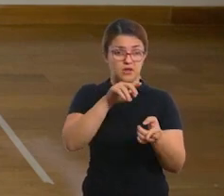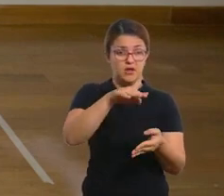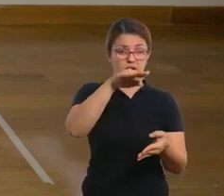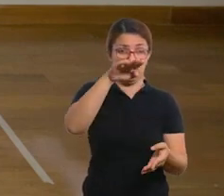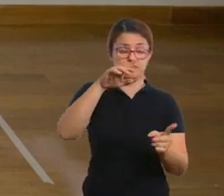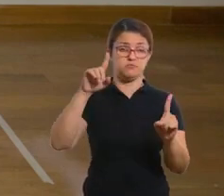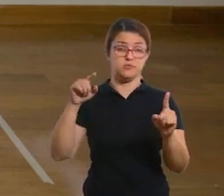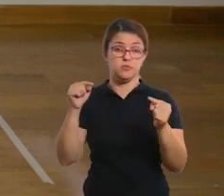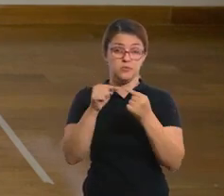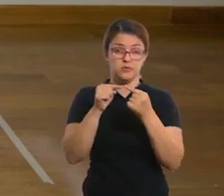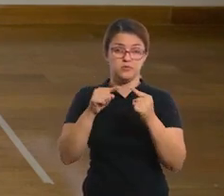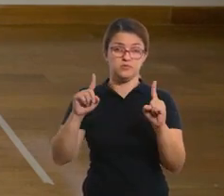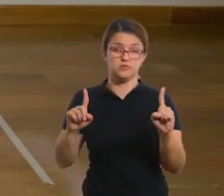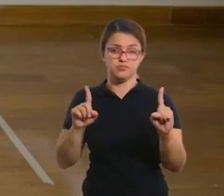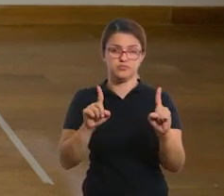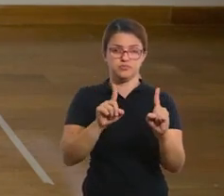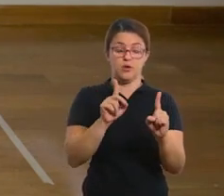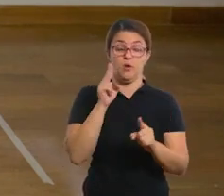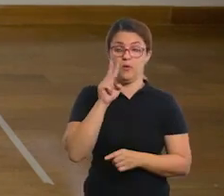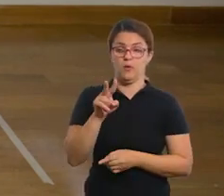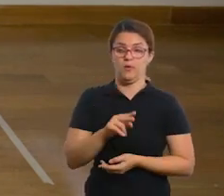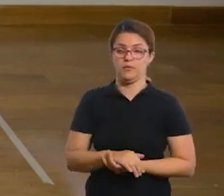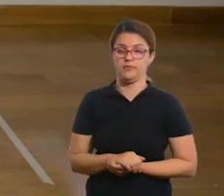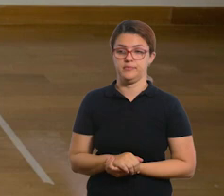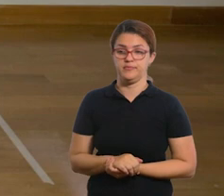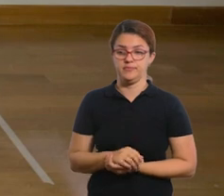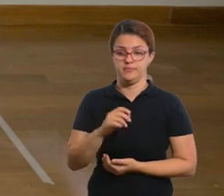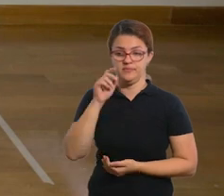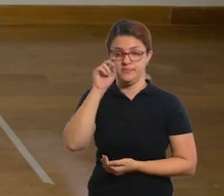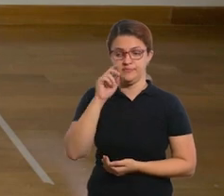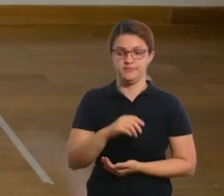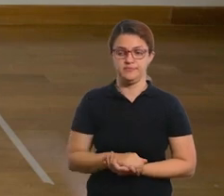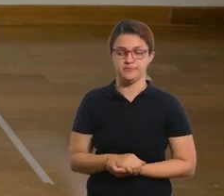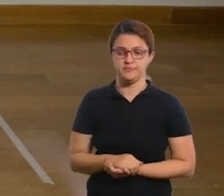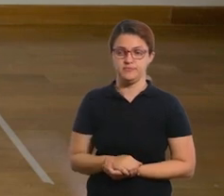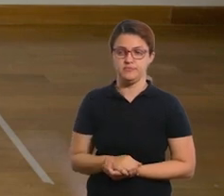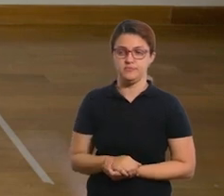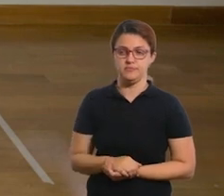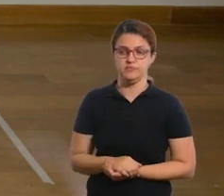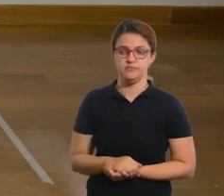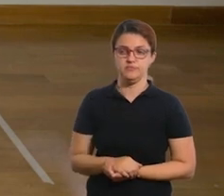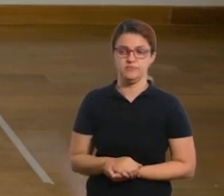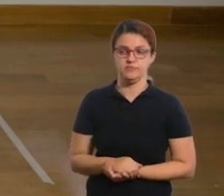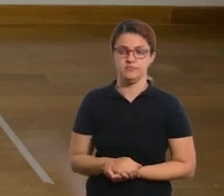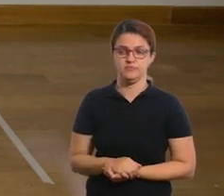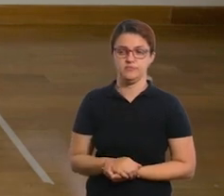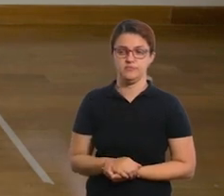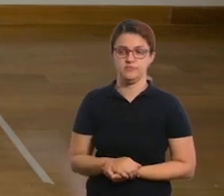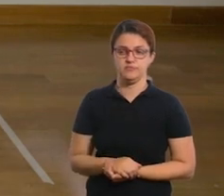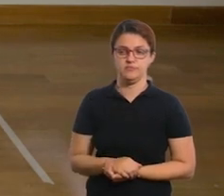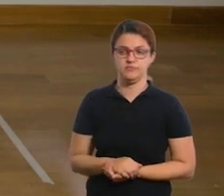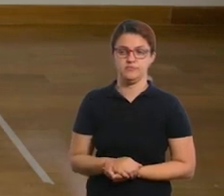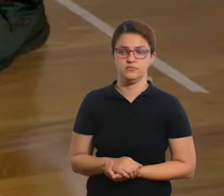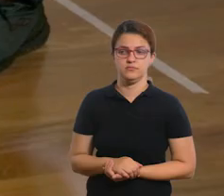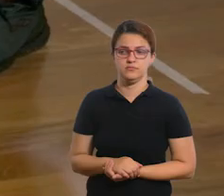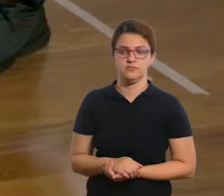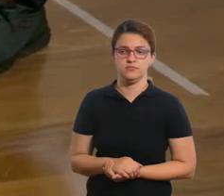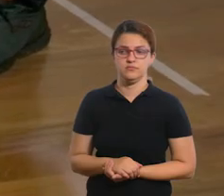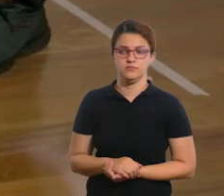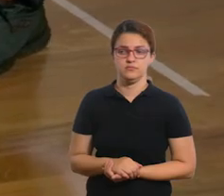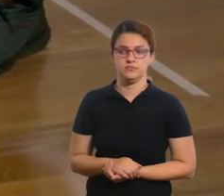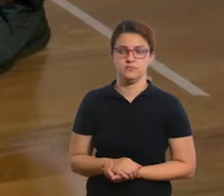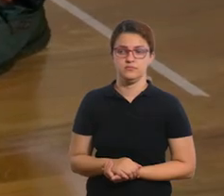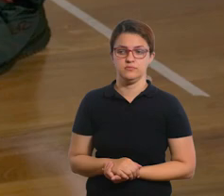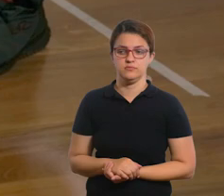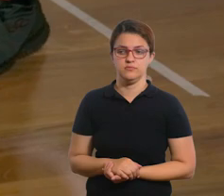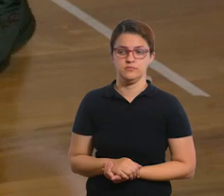garrafa com o golpe que eu sorteei. Então, vamos lá, Bexiga, a garrafa está abaixo, então meu chute vai ser baixo, tá? Chuta,